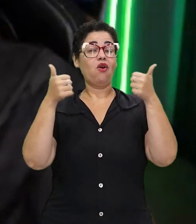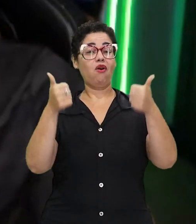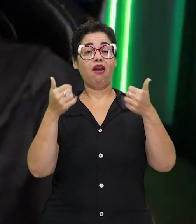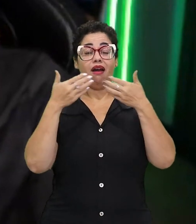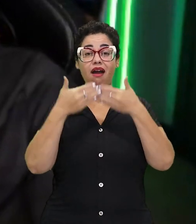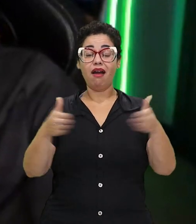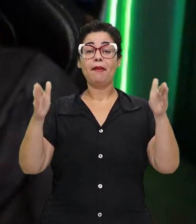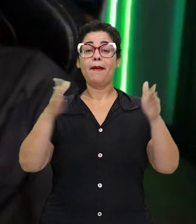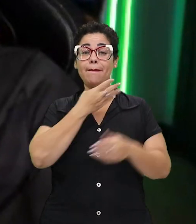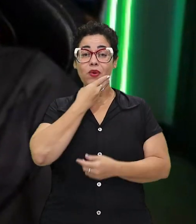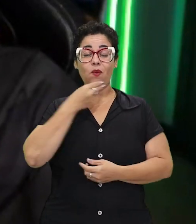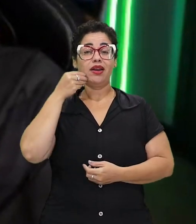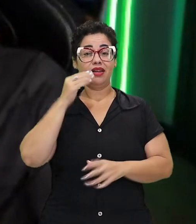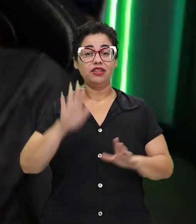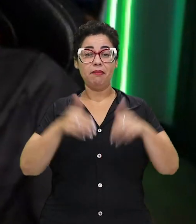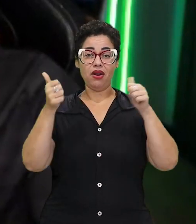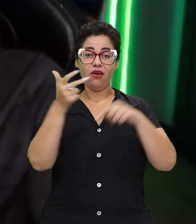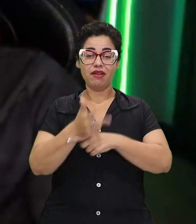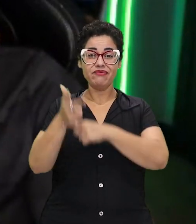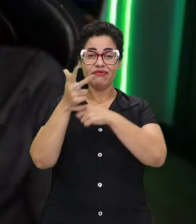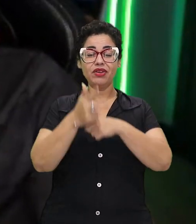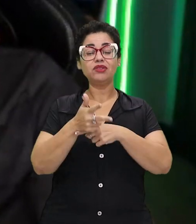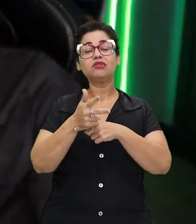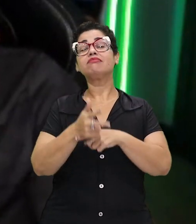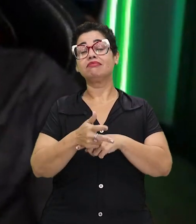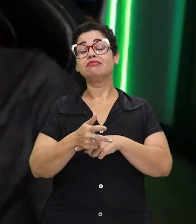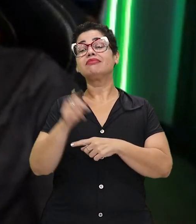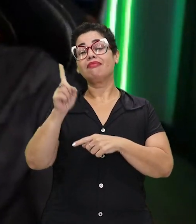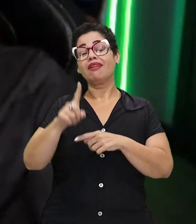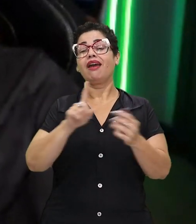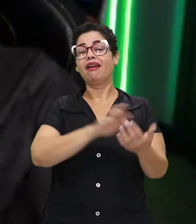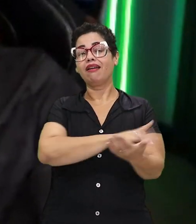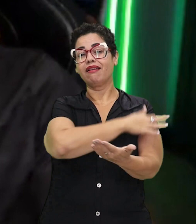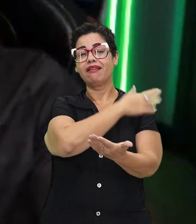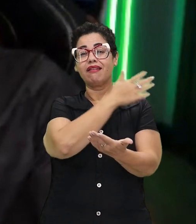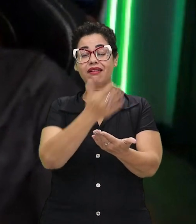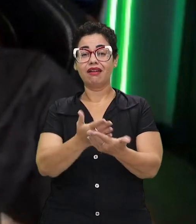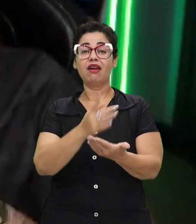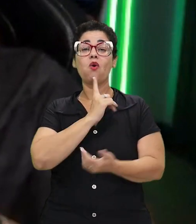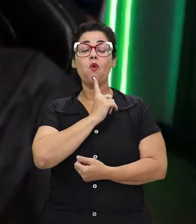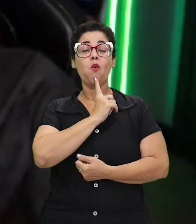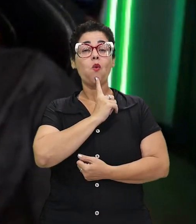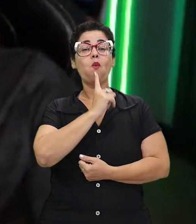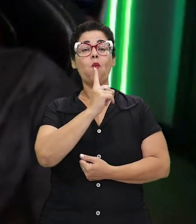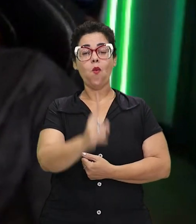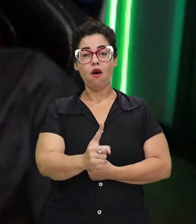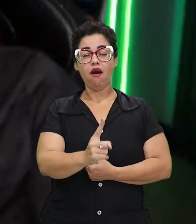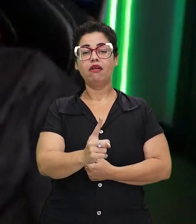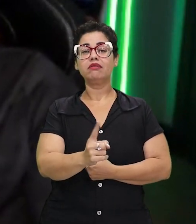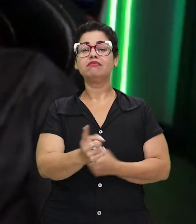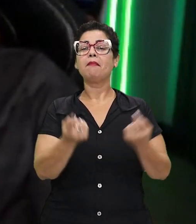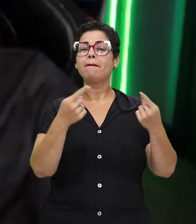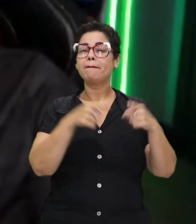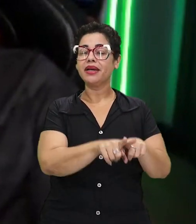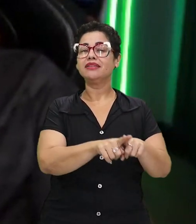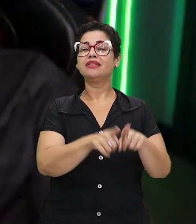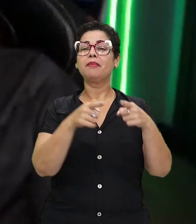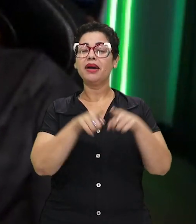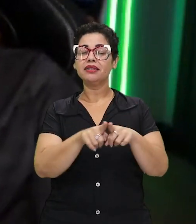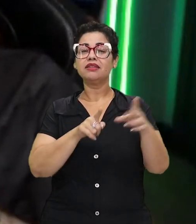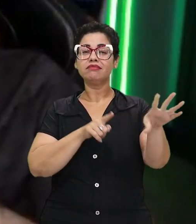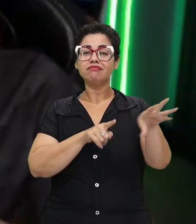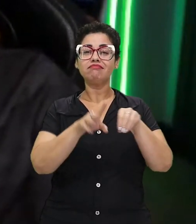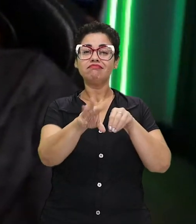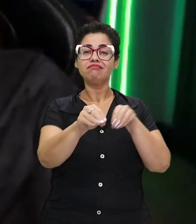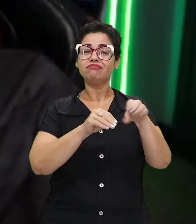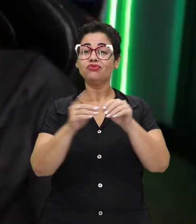ampliar a qualidade dos meus vídeos, foi justamente durante todo esse um ano, com parcerias e tudo mais, eu